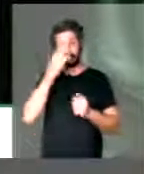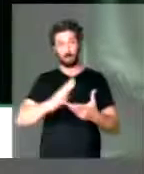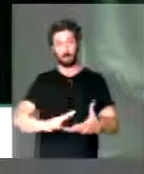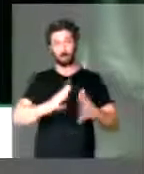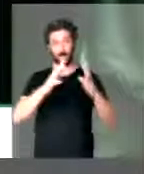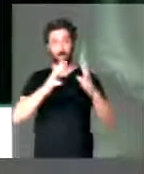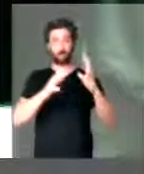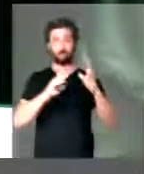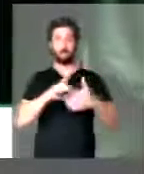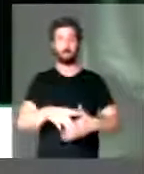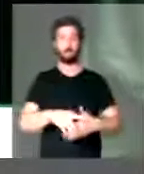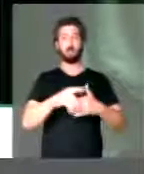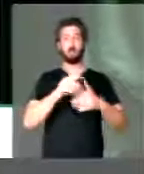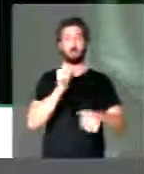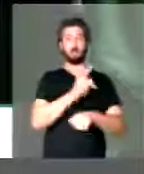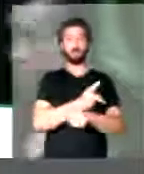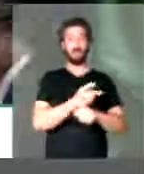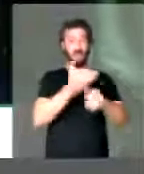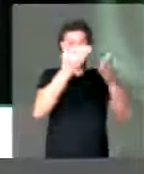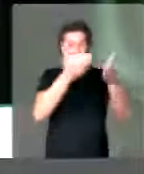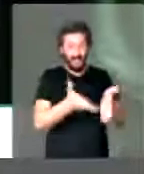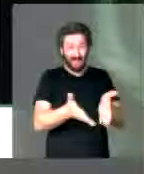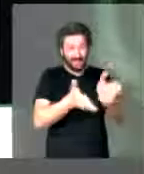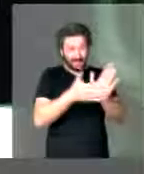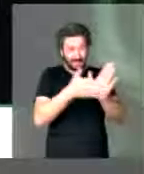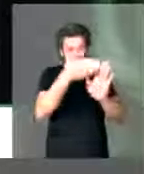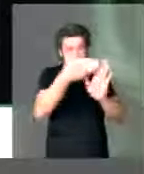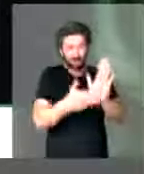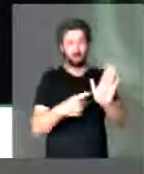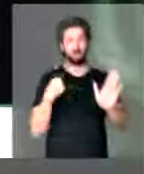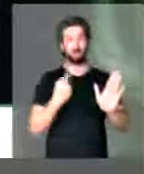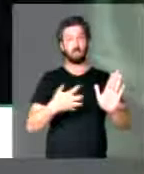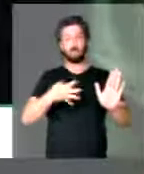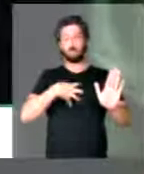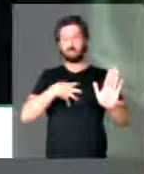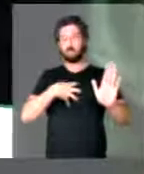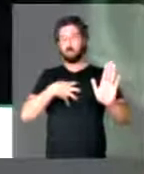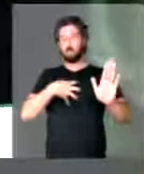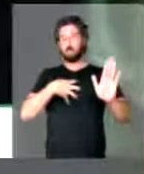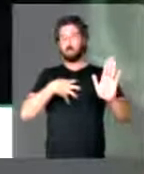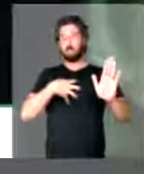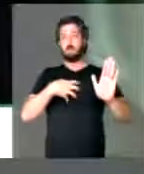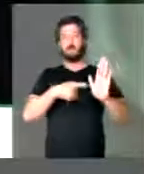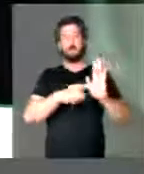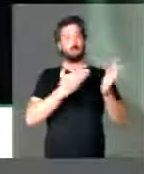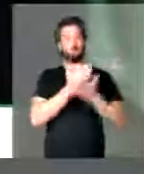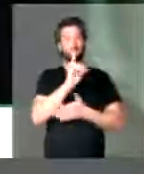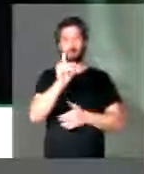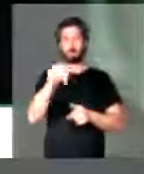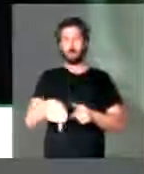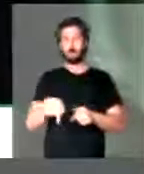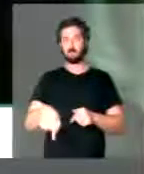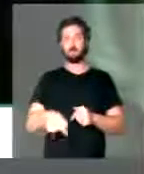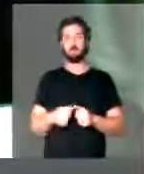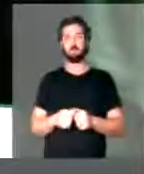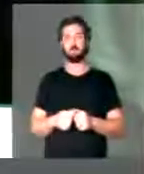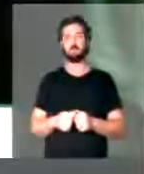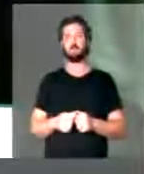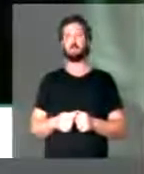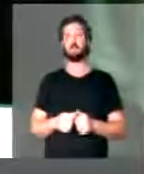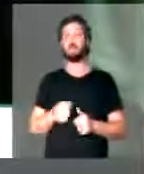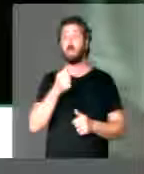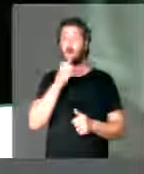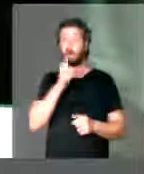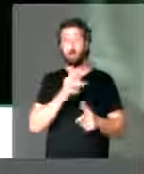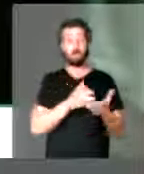reforma, ela da forma que está, o sentimento que nós temos hoje é que ela não vai passar aqui no plenário. Ela não vai